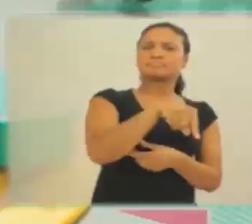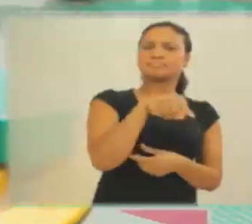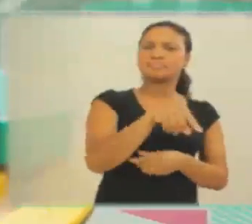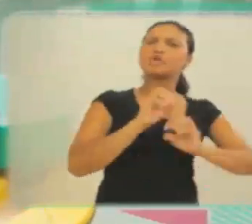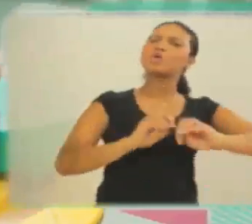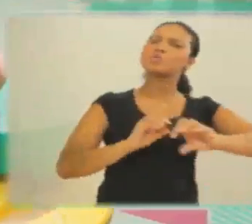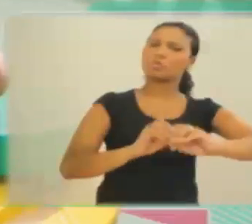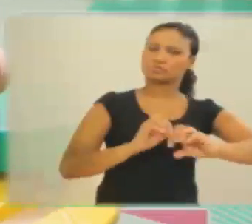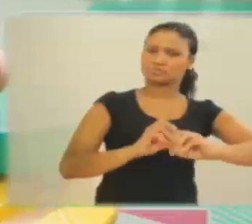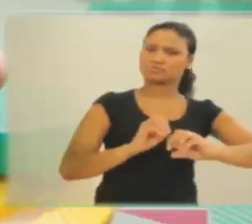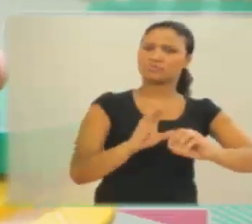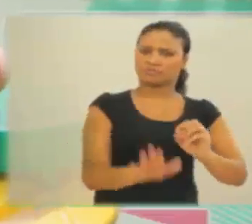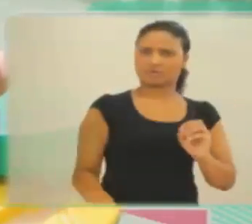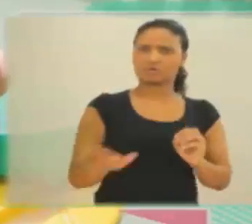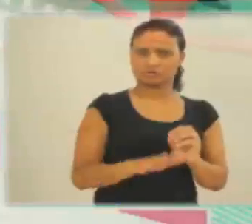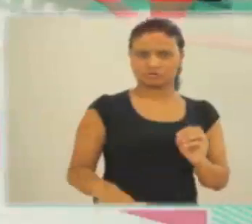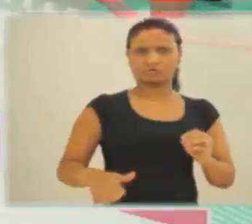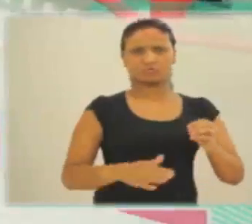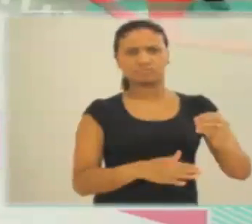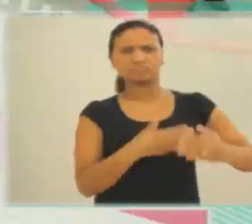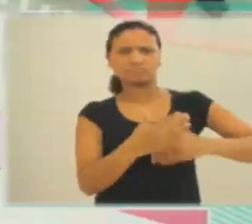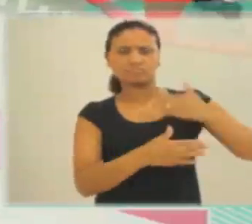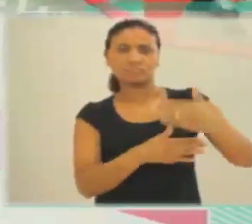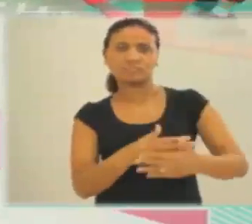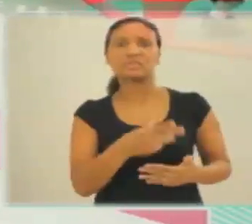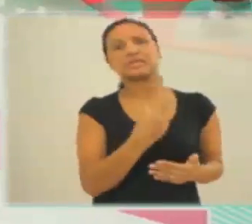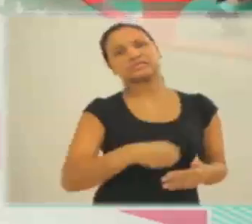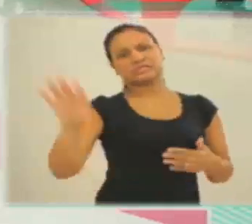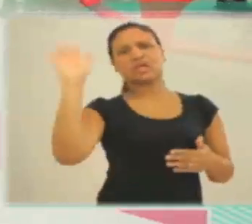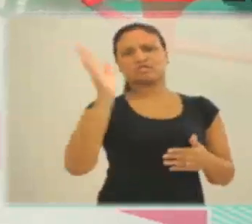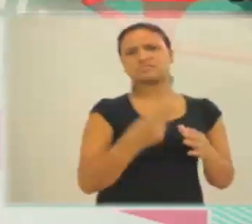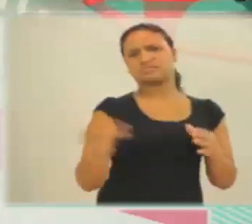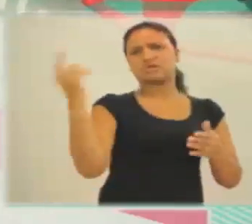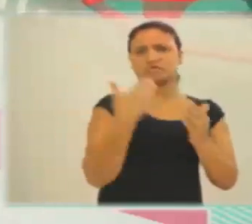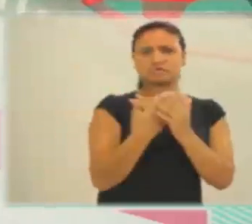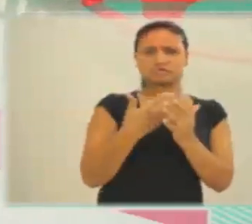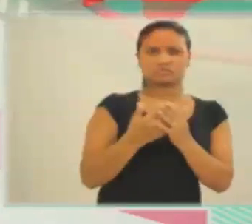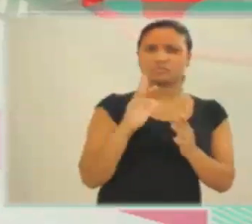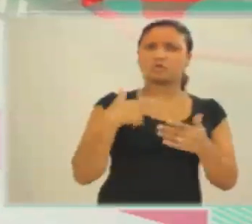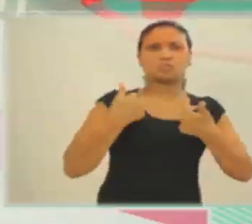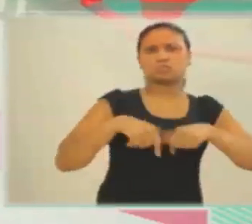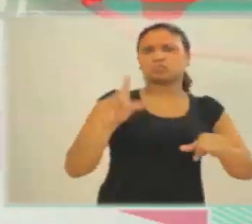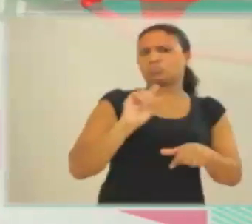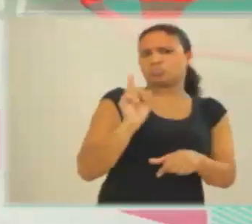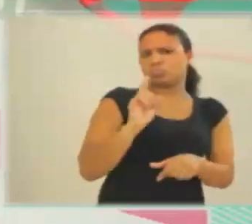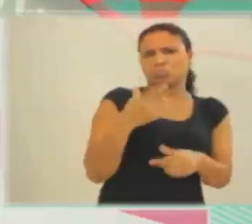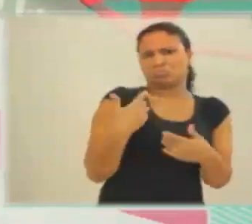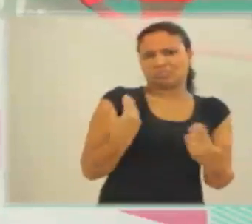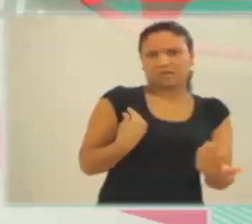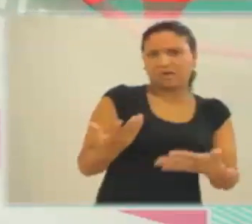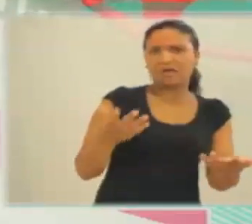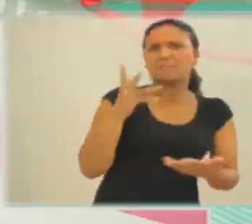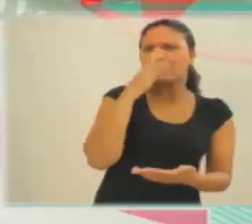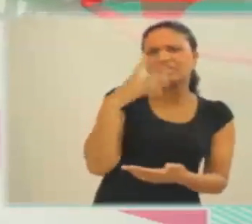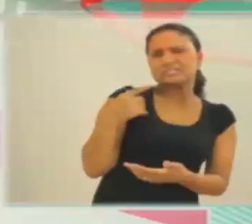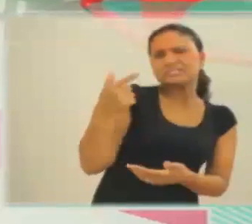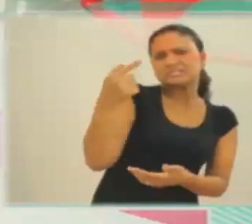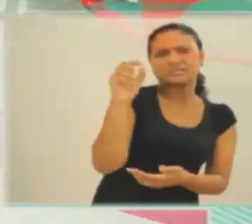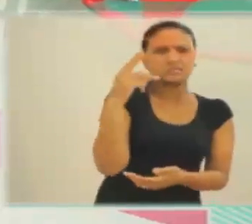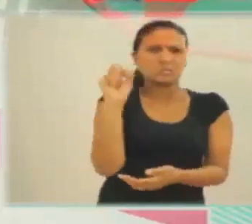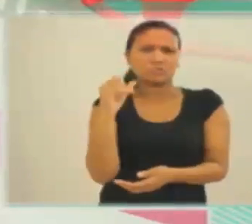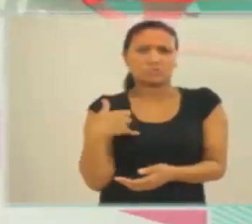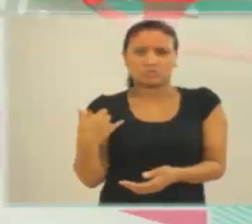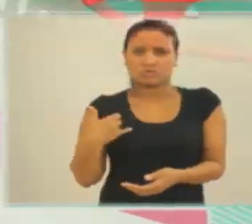se não me engano, com 7 para 8 anos. E nós tínhamos somente... Mas como nós já seríamos crianças